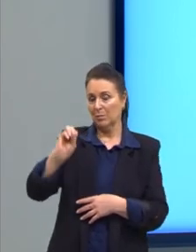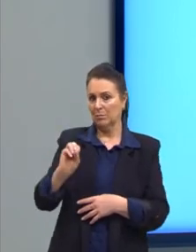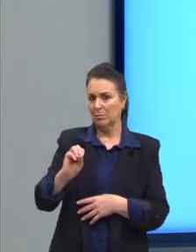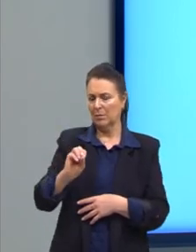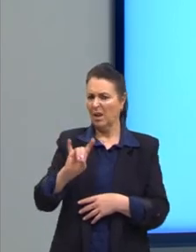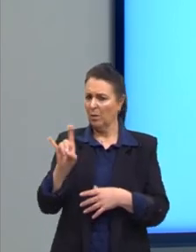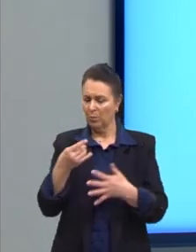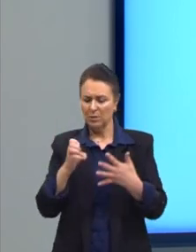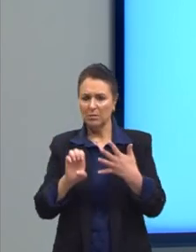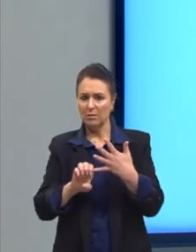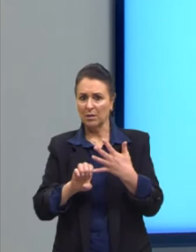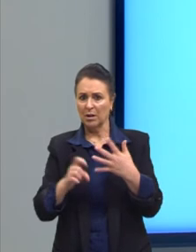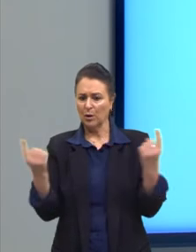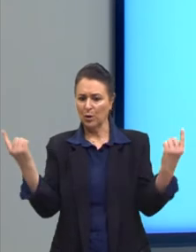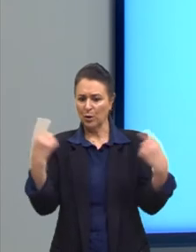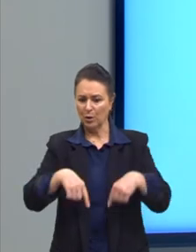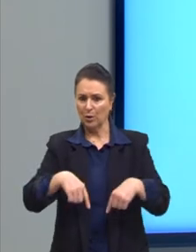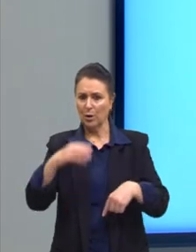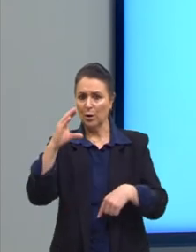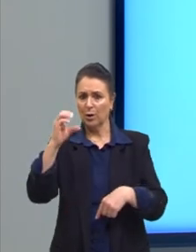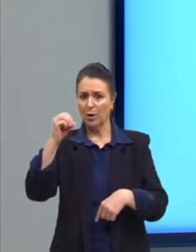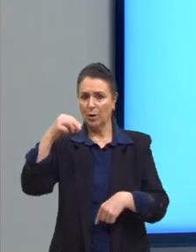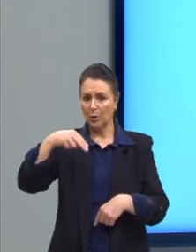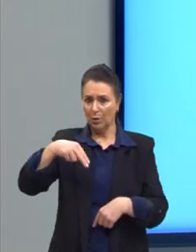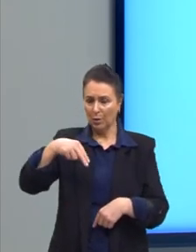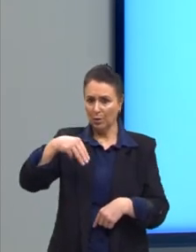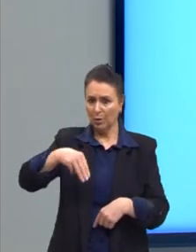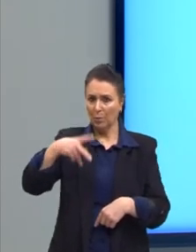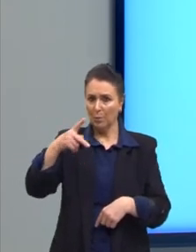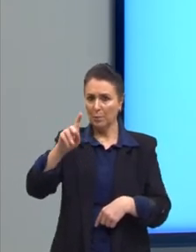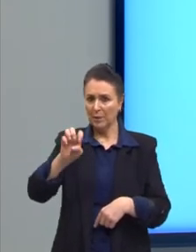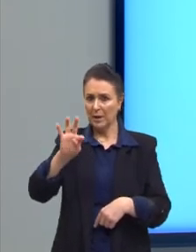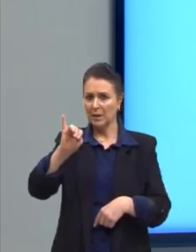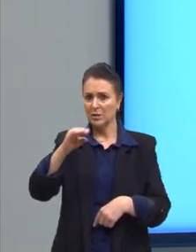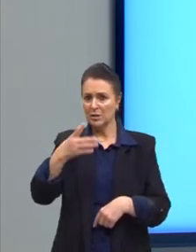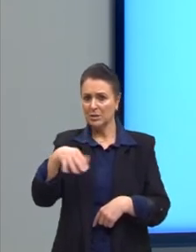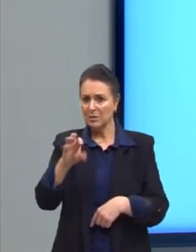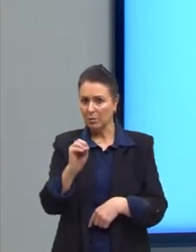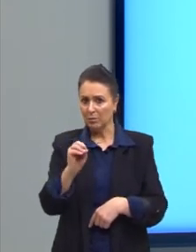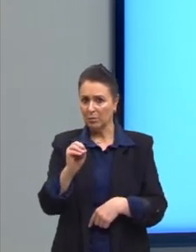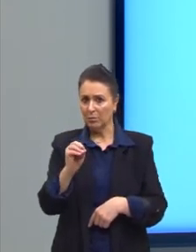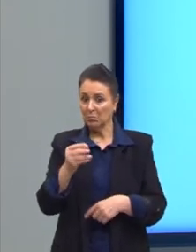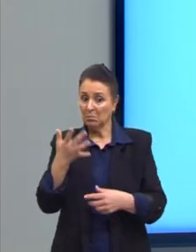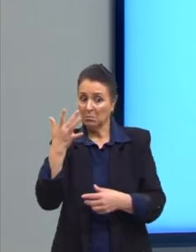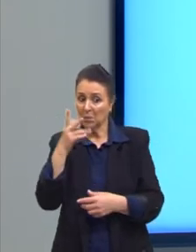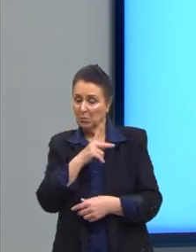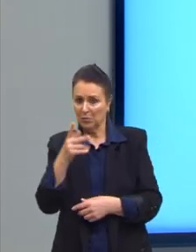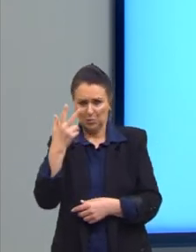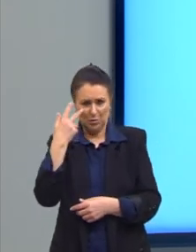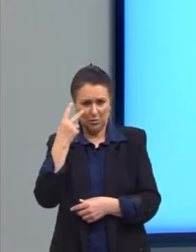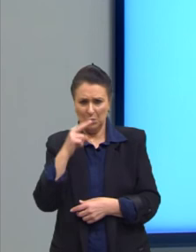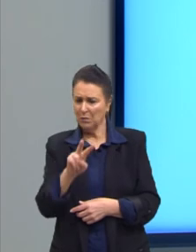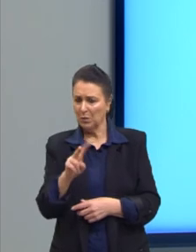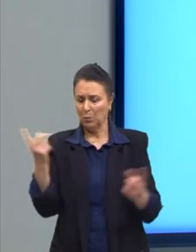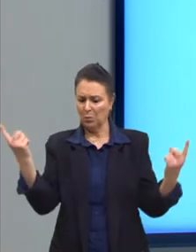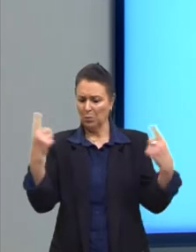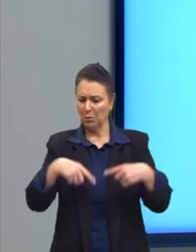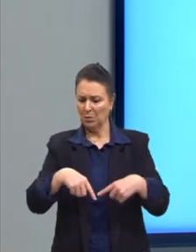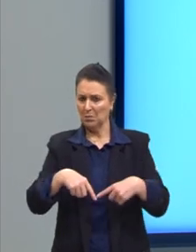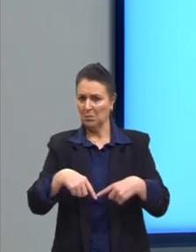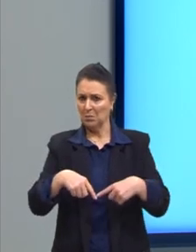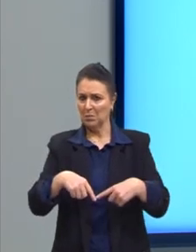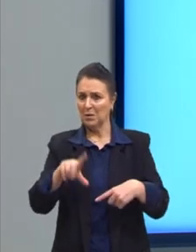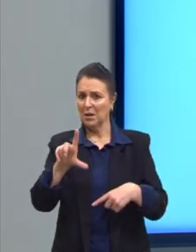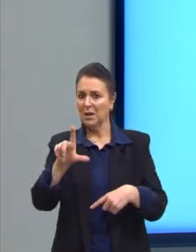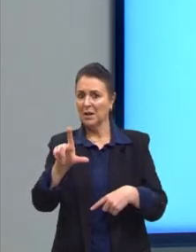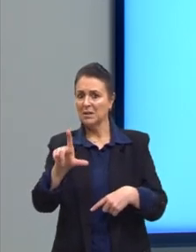letra C, competição? Gente, eu não vi competição aqui. Não sei se vocês viram, mas eu não percebi competição nenhuma aqui entre as